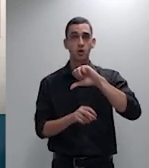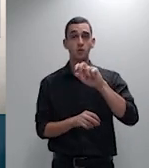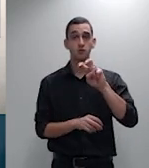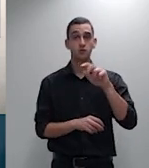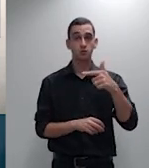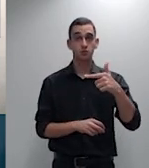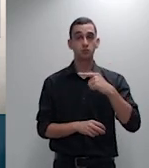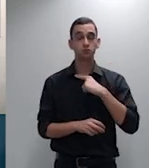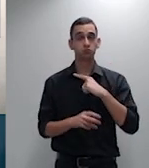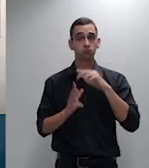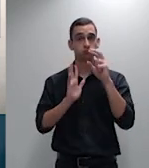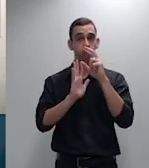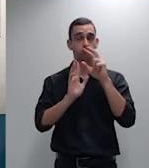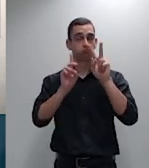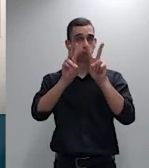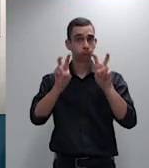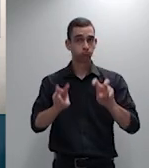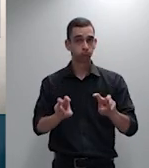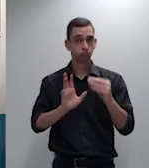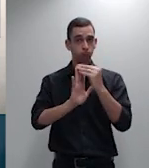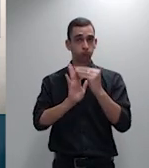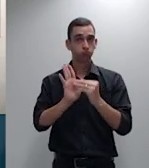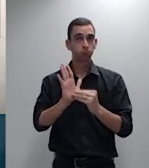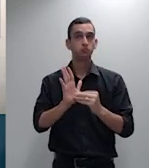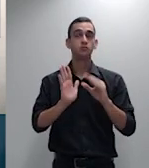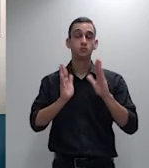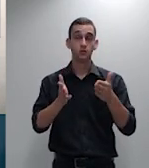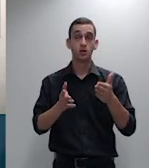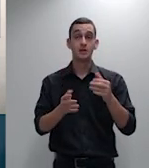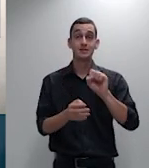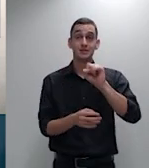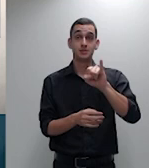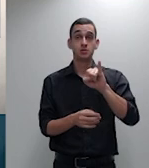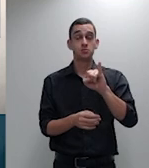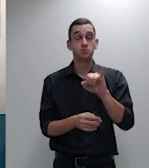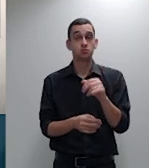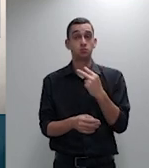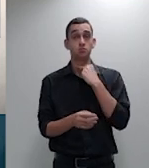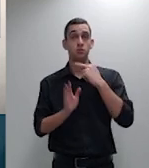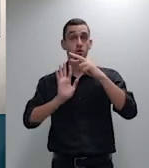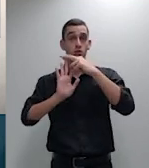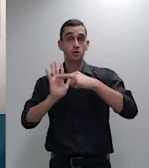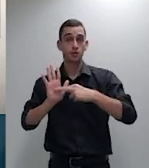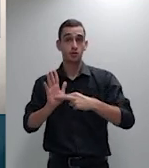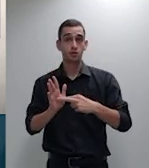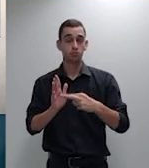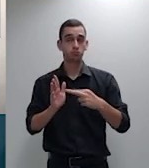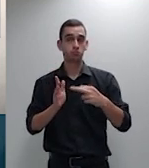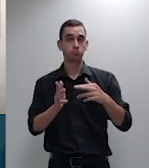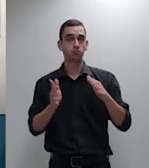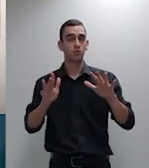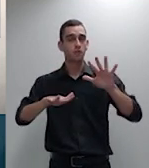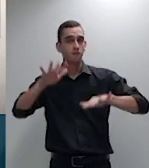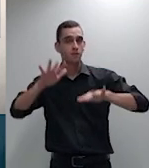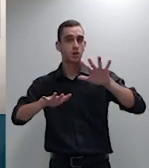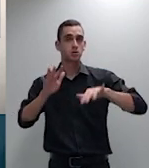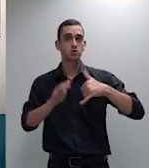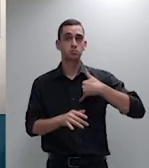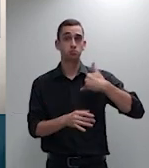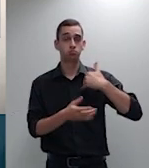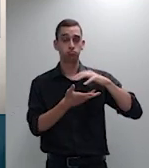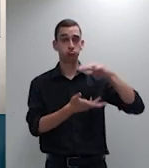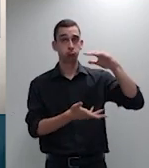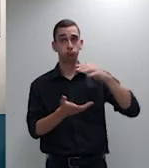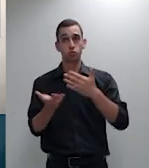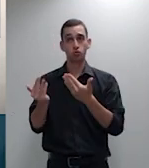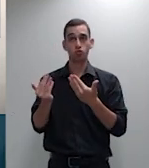porventura não puder ser aplicada a regra de variação de faixa etária com certeza nós teremos sérios problemas como